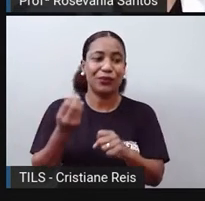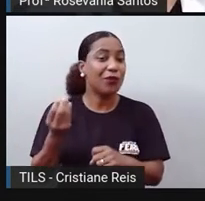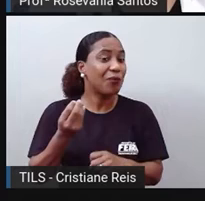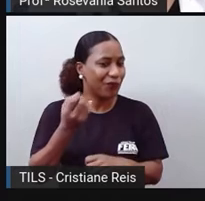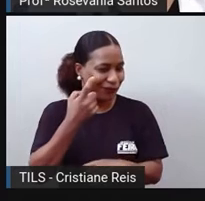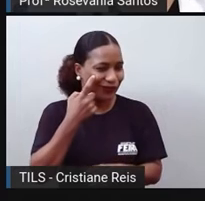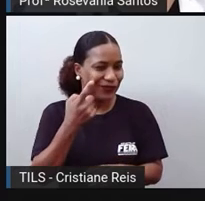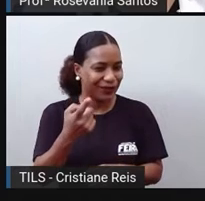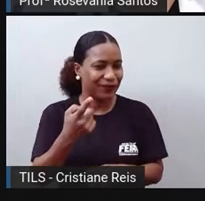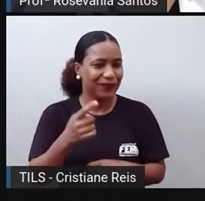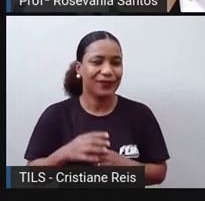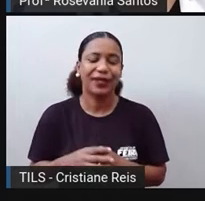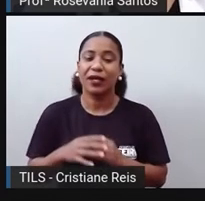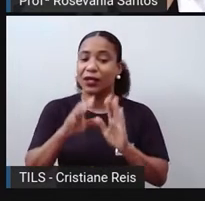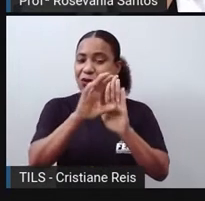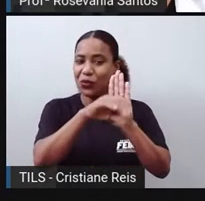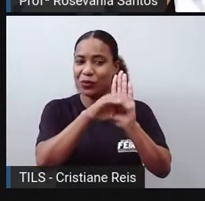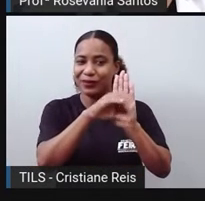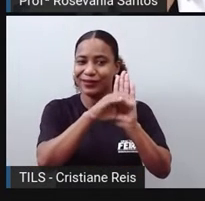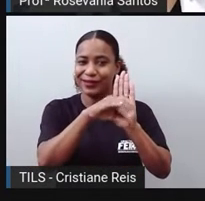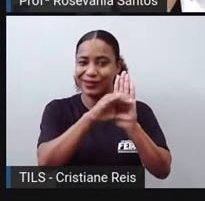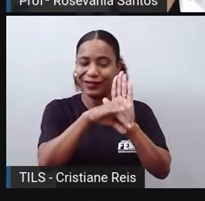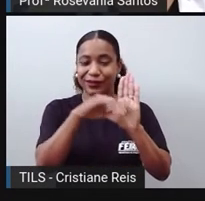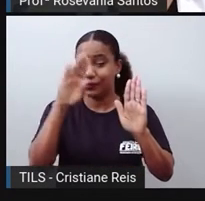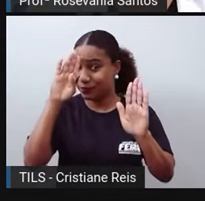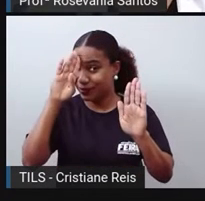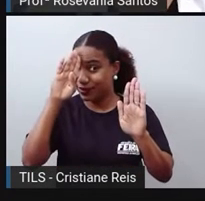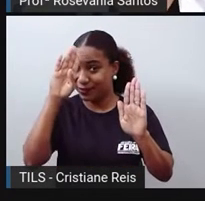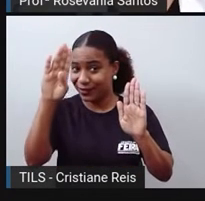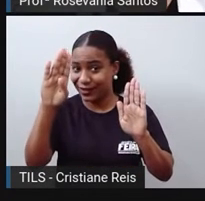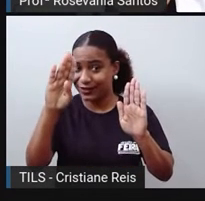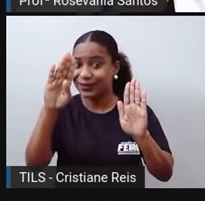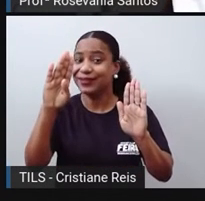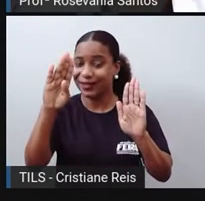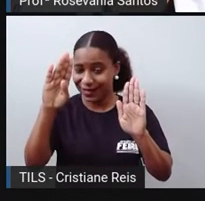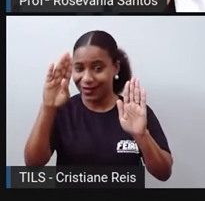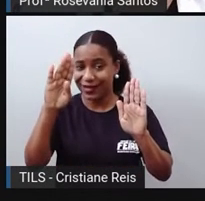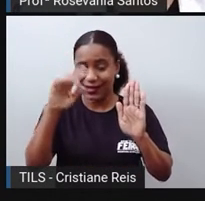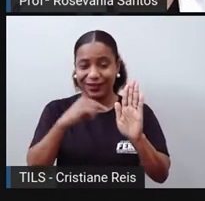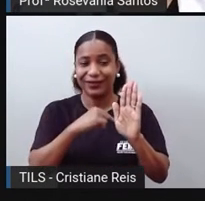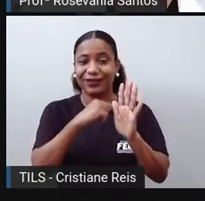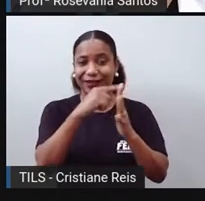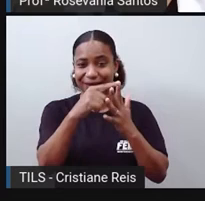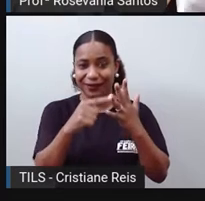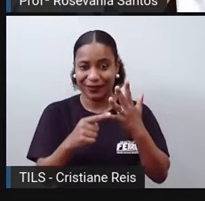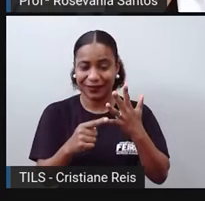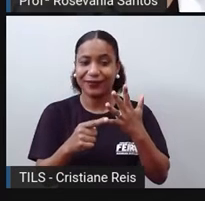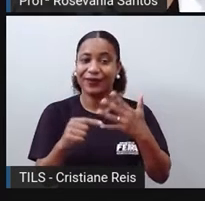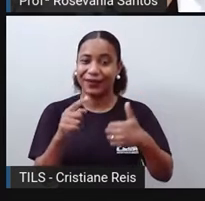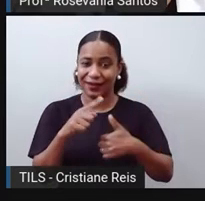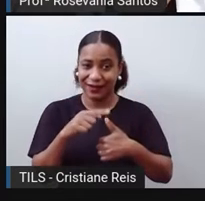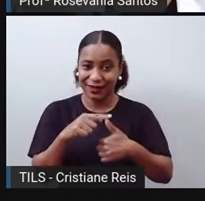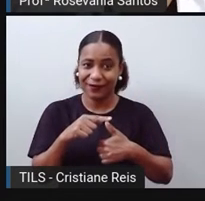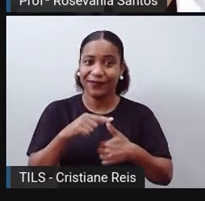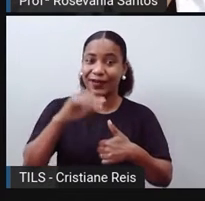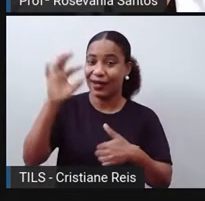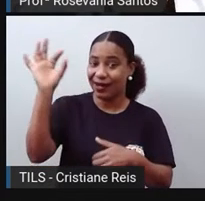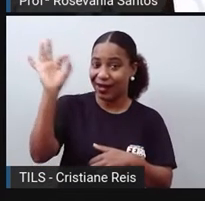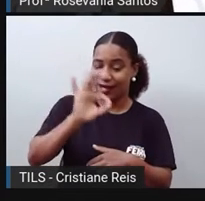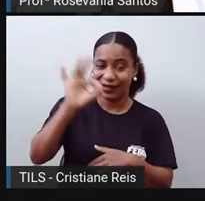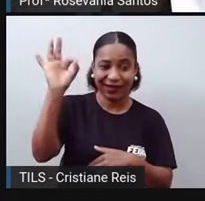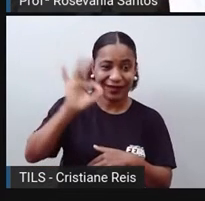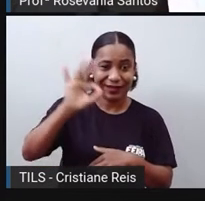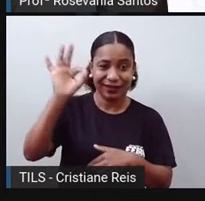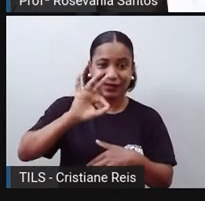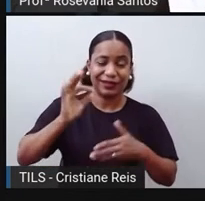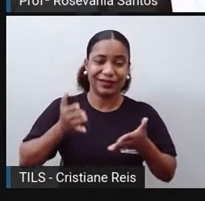Então, existem vários conceitos, mas a Pro separou aqui esses cinco. Que é a taxa de natalidade, né? Que é esse número de pessoas que nascem